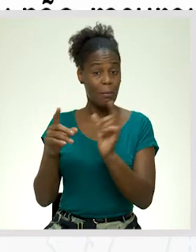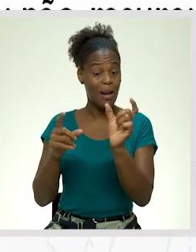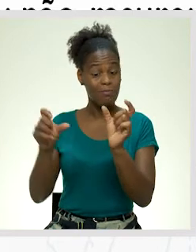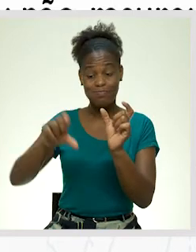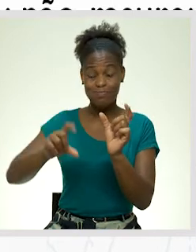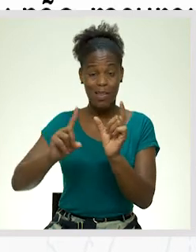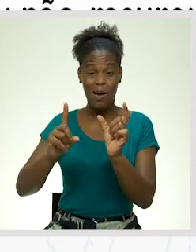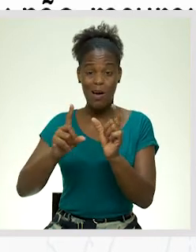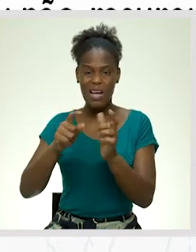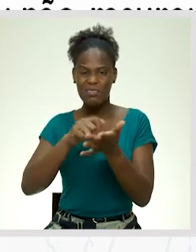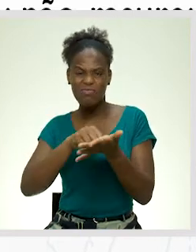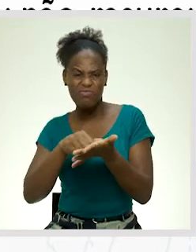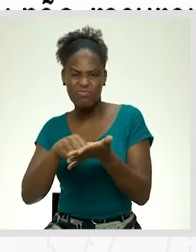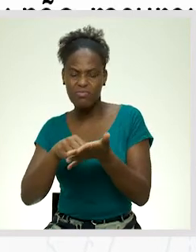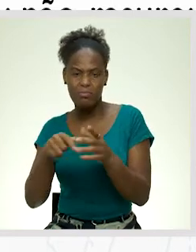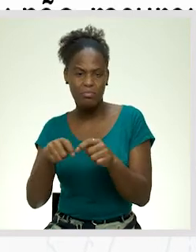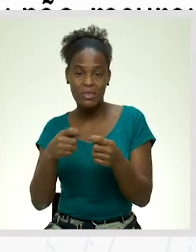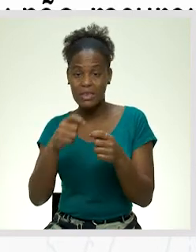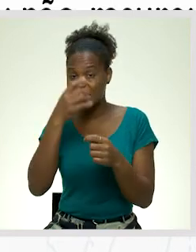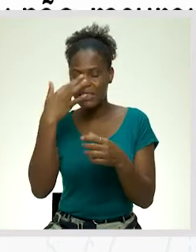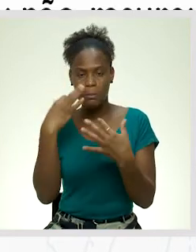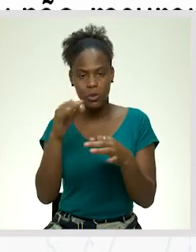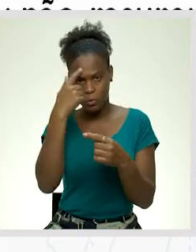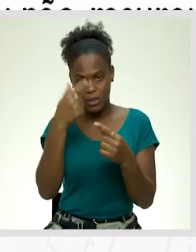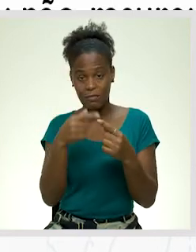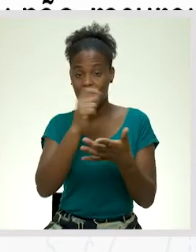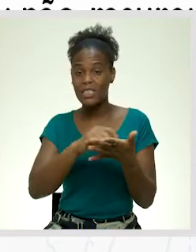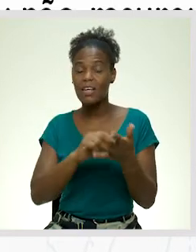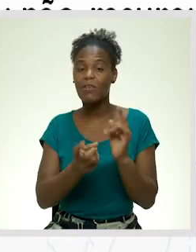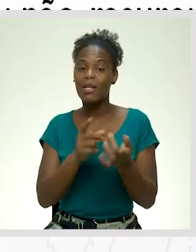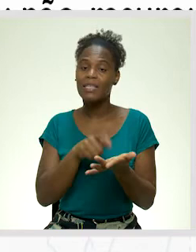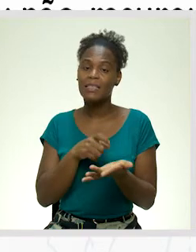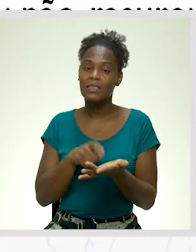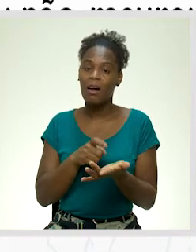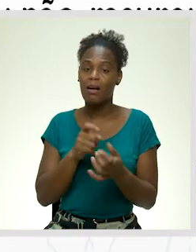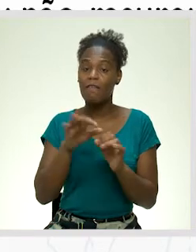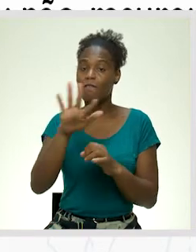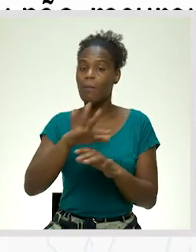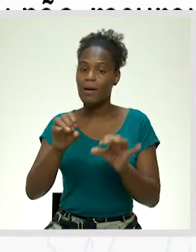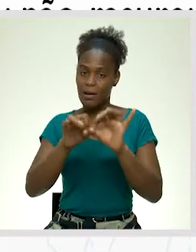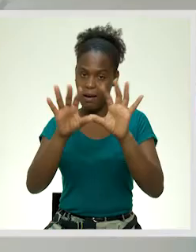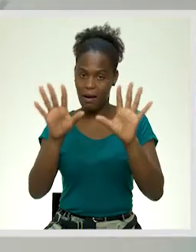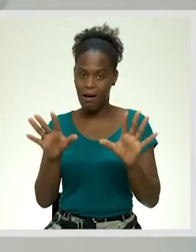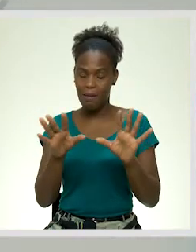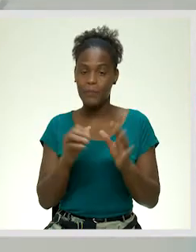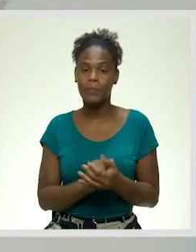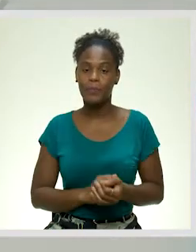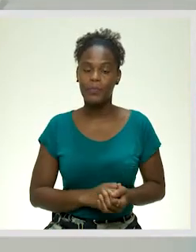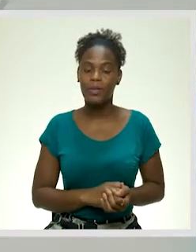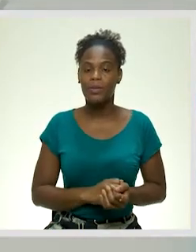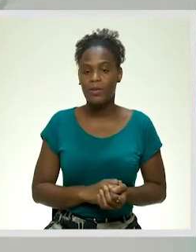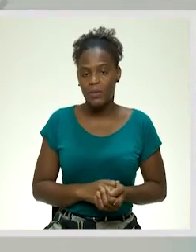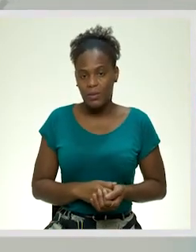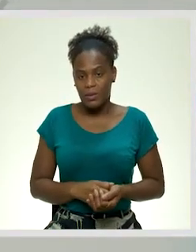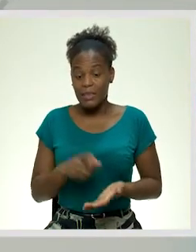Não rasure. Seja simples e objetivo. Escreva o necessário de maneira clara. O necessário